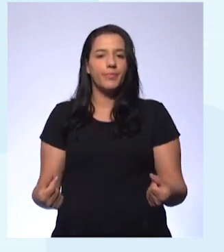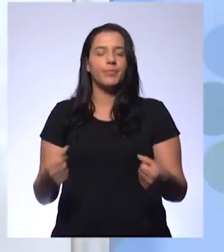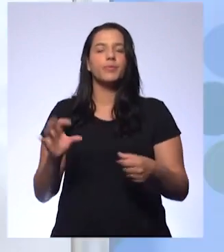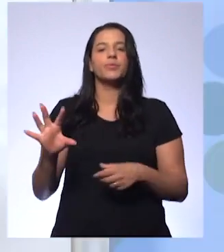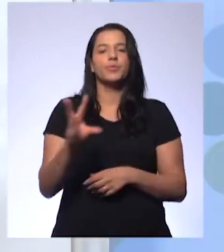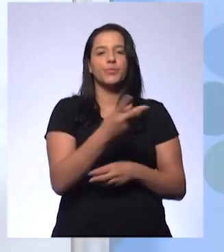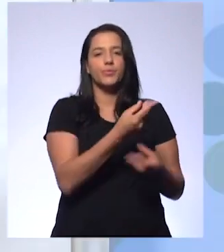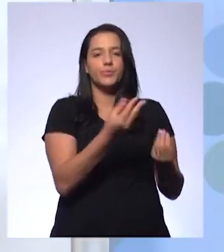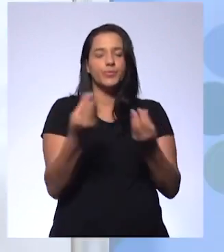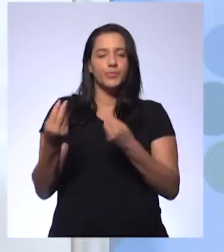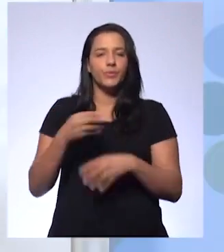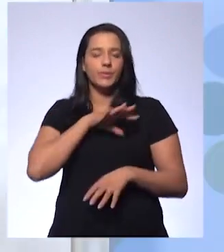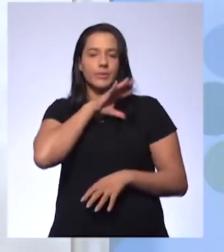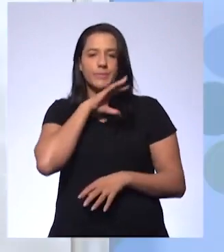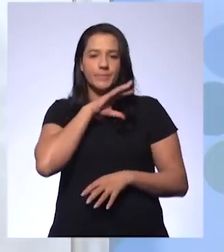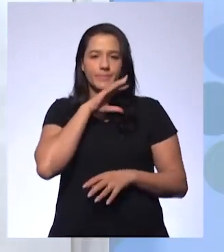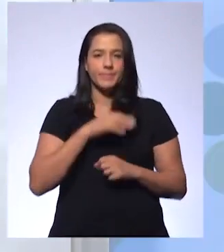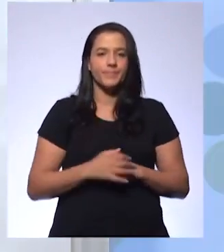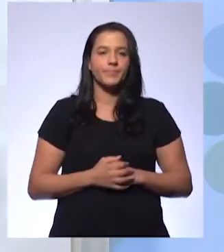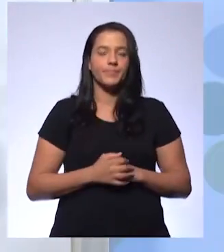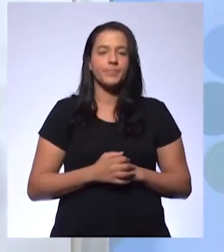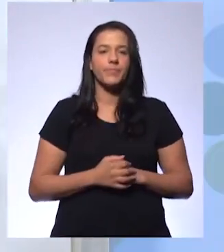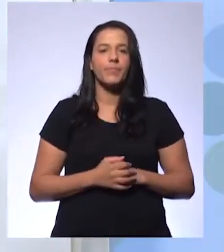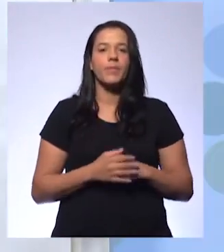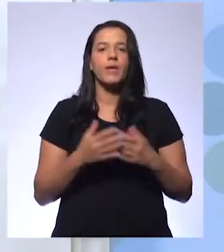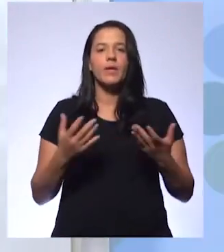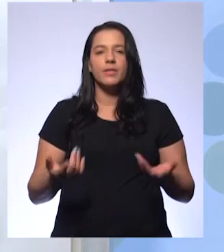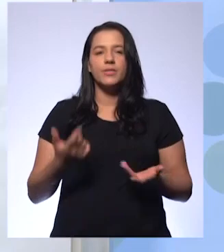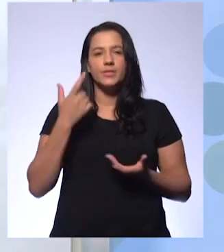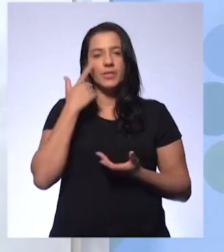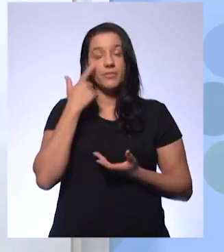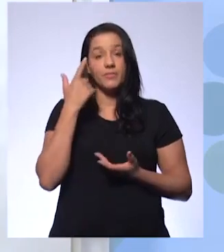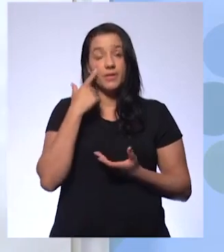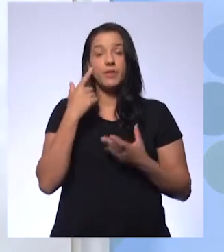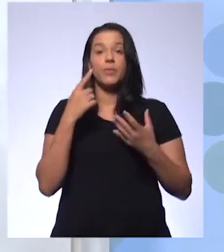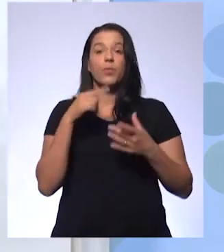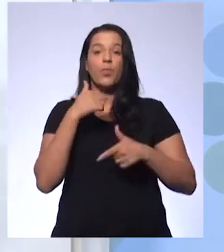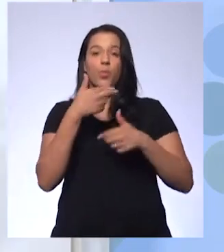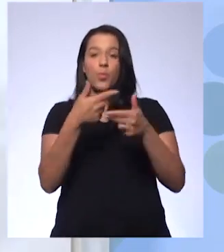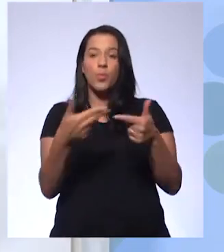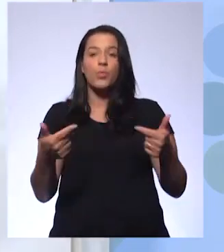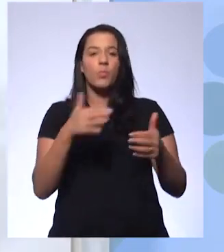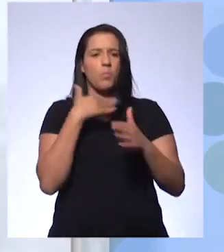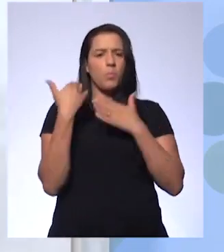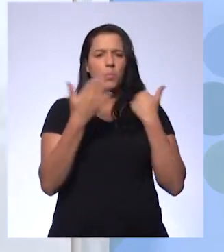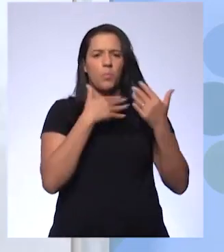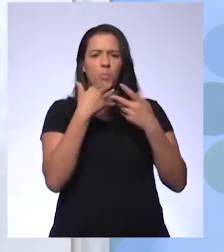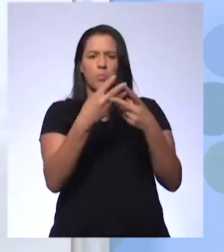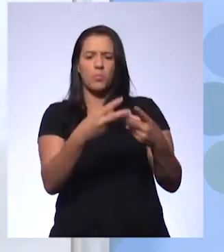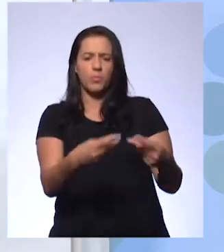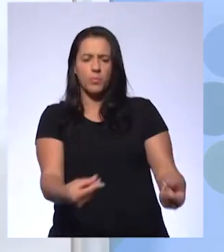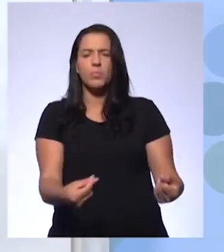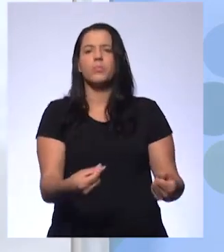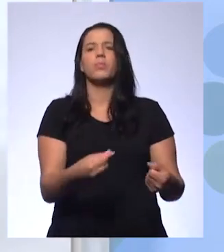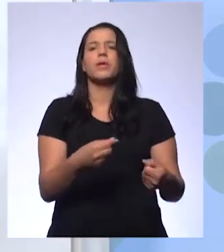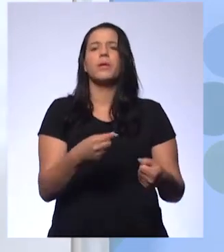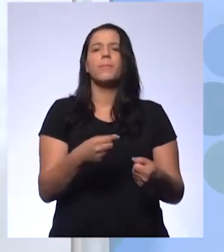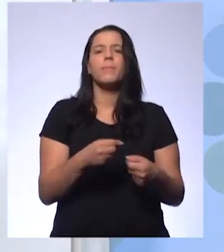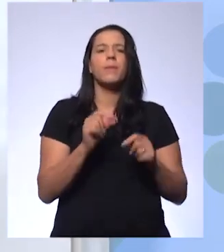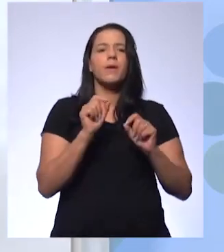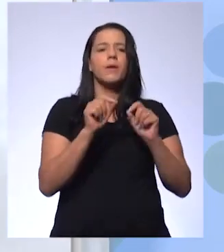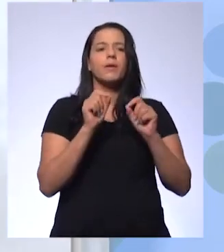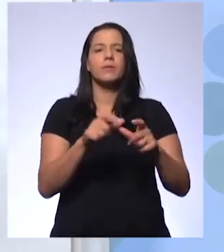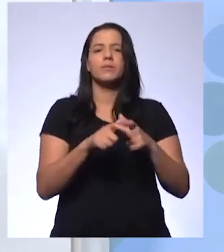muitas espécies. A gente está discutindo aí extinções em massa. Será que nós podemos nos transformar em um